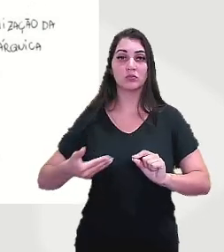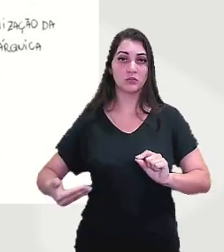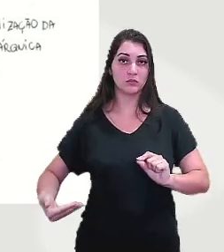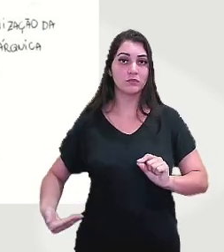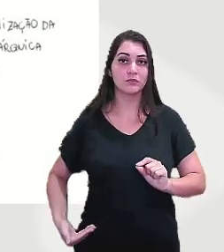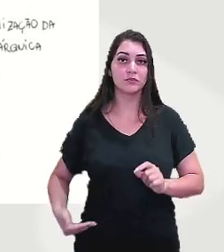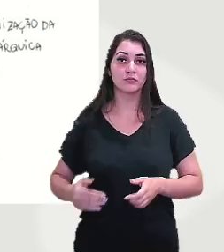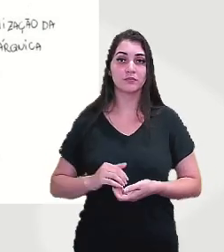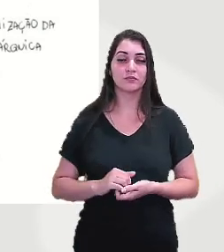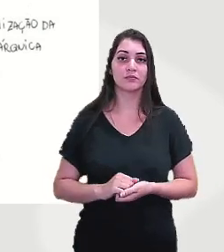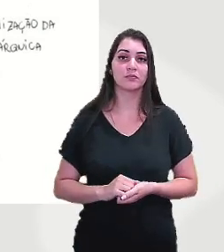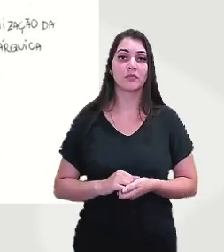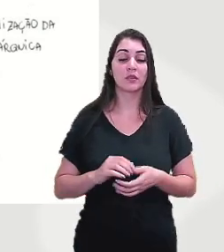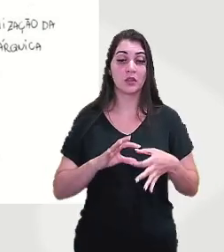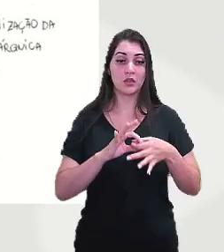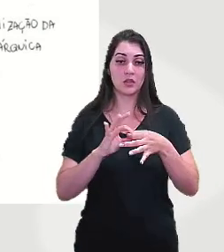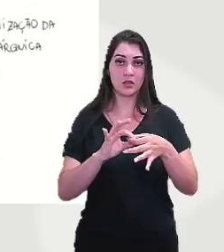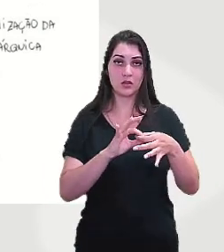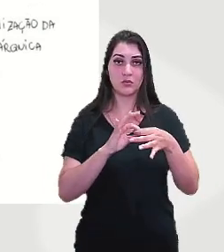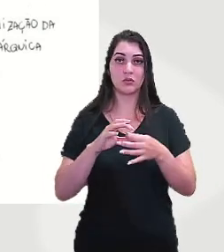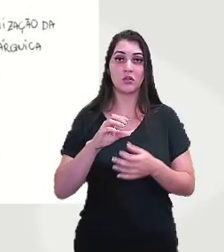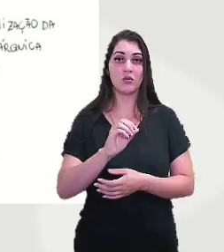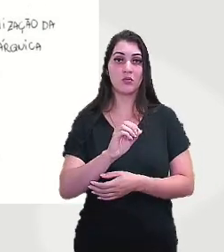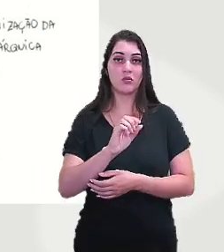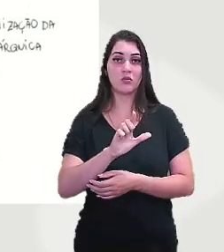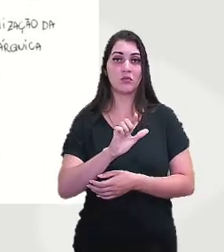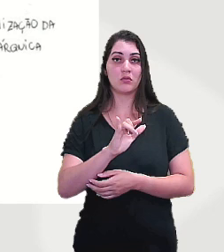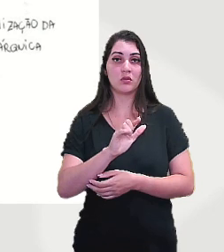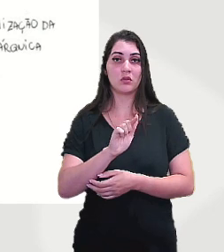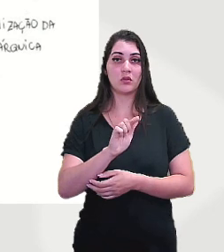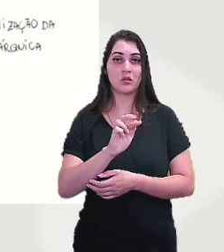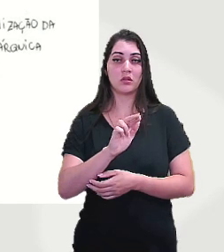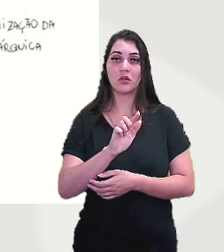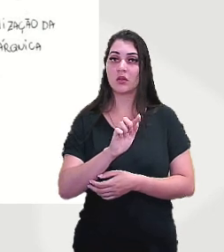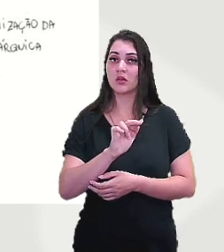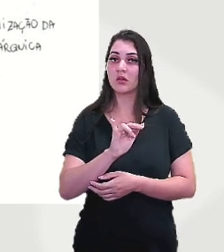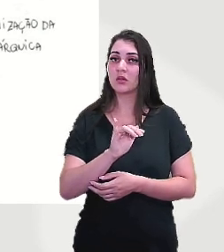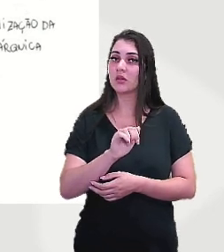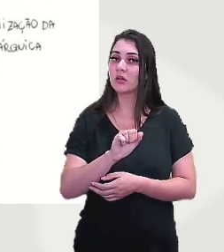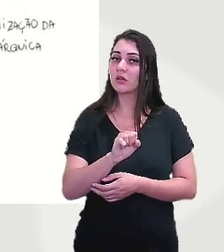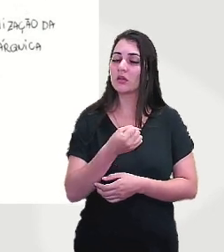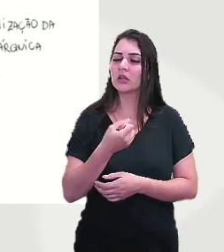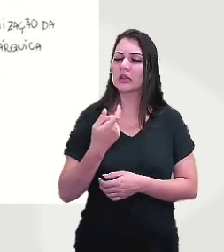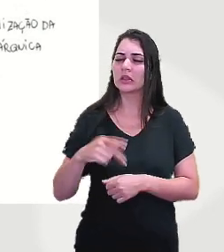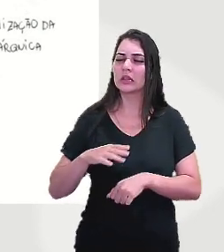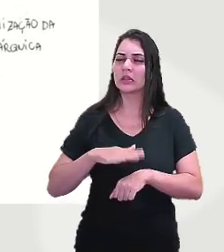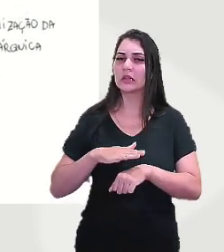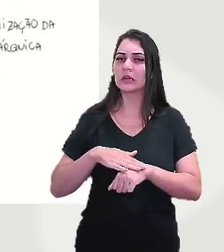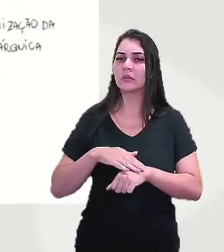da união das oligarquias. Há, nesse momento, uma